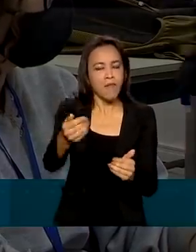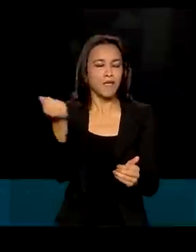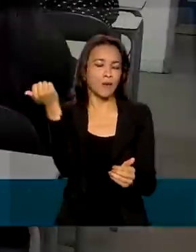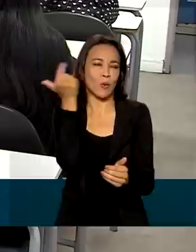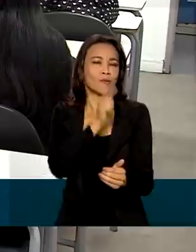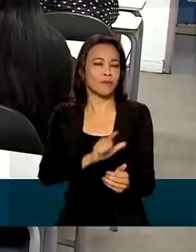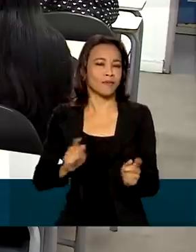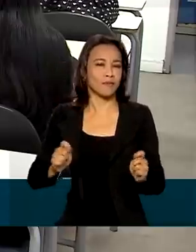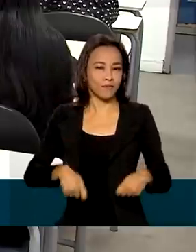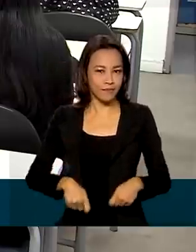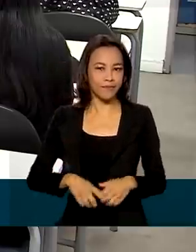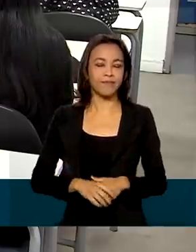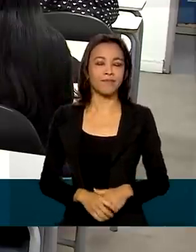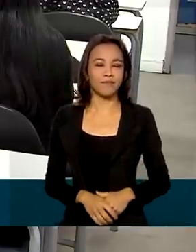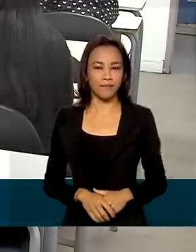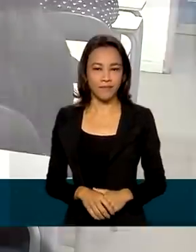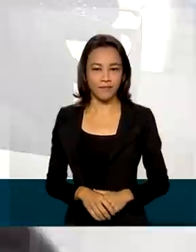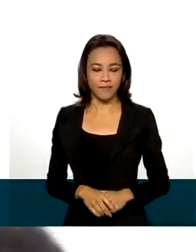superada.